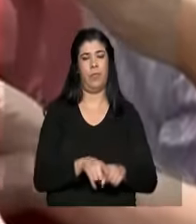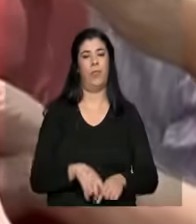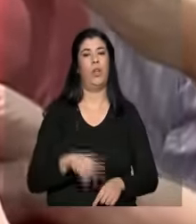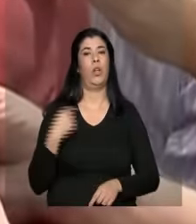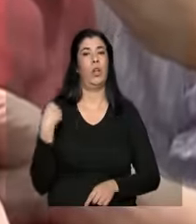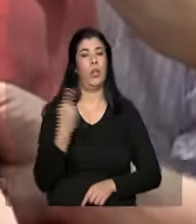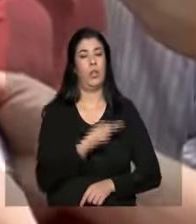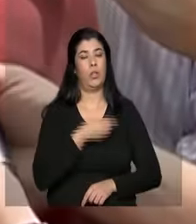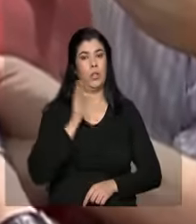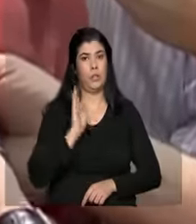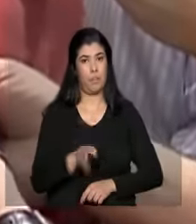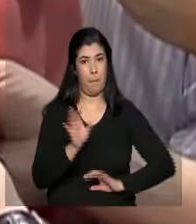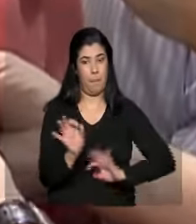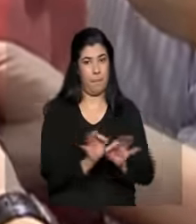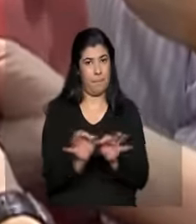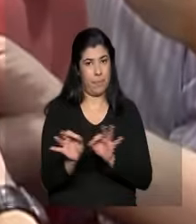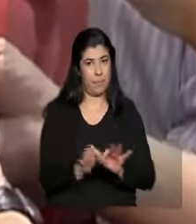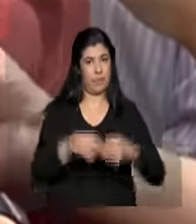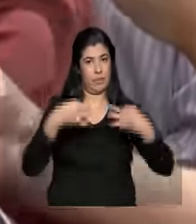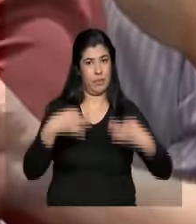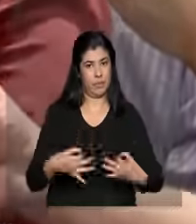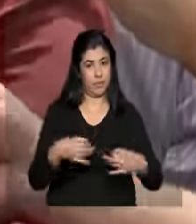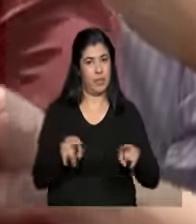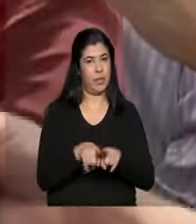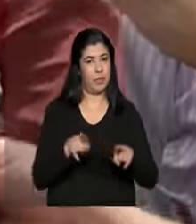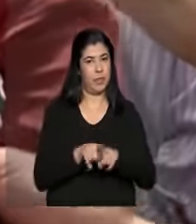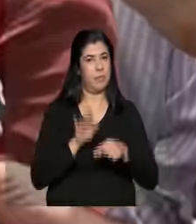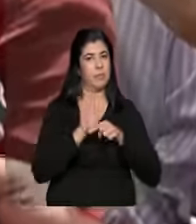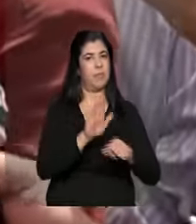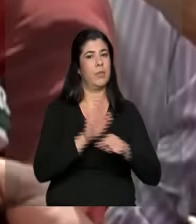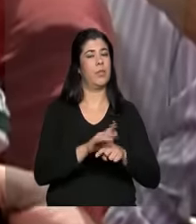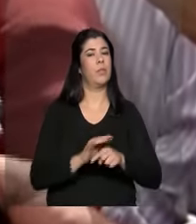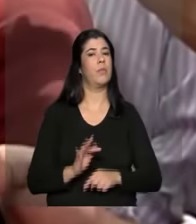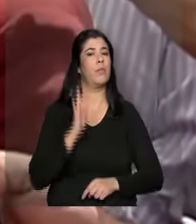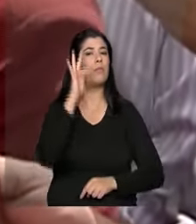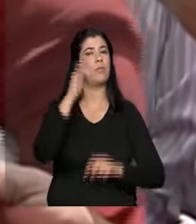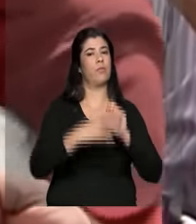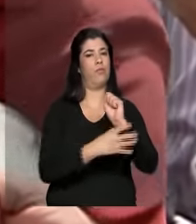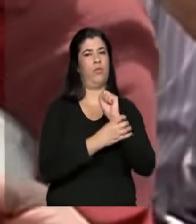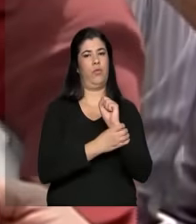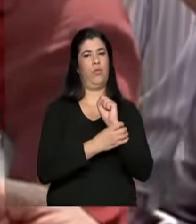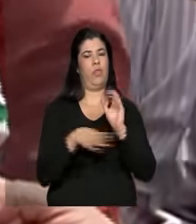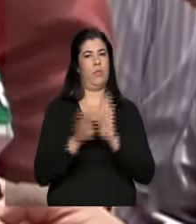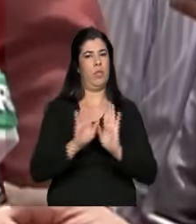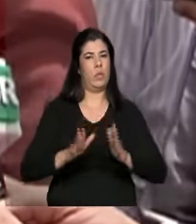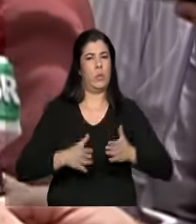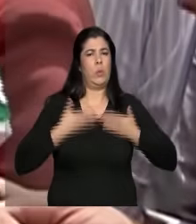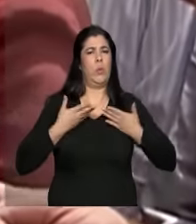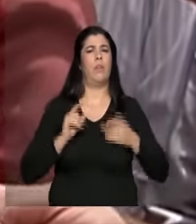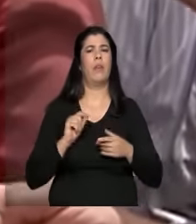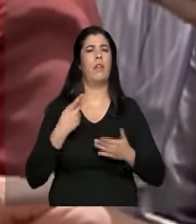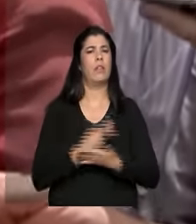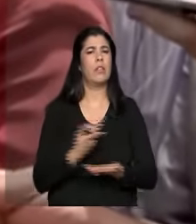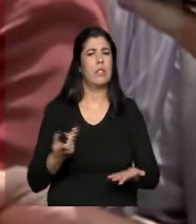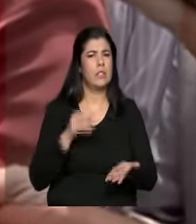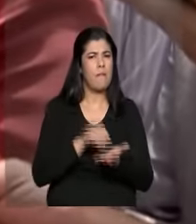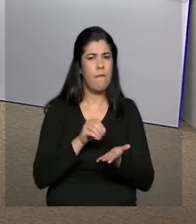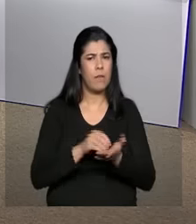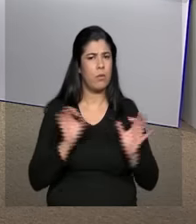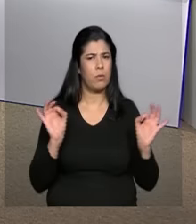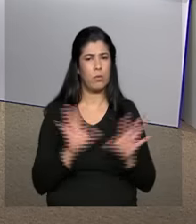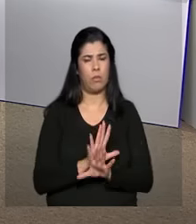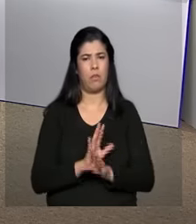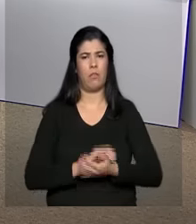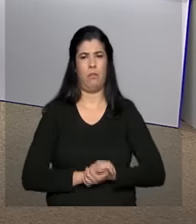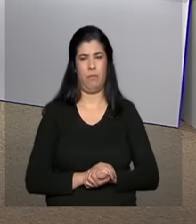planejamos, nós estamos investindo para garantir que não seja uma surpresa para nós a falta de água.